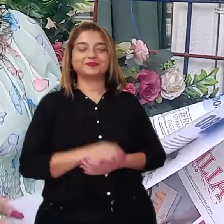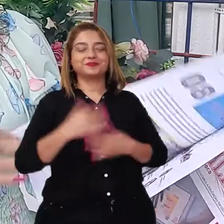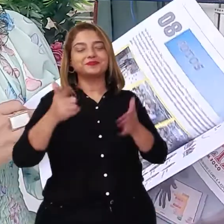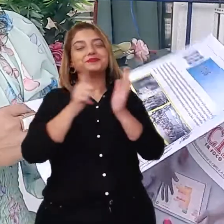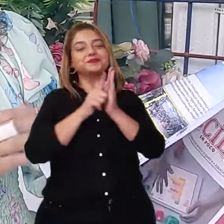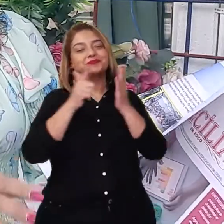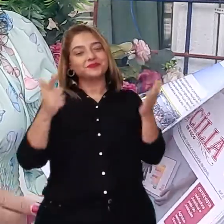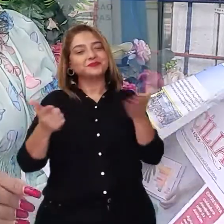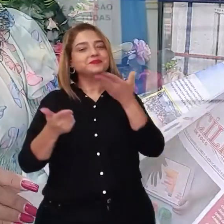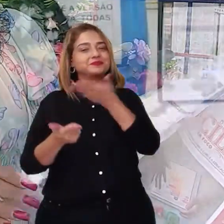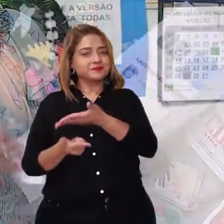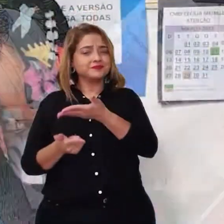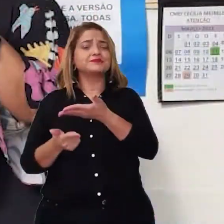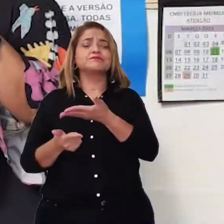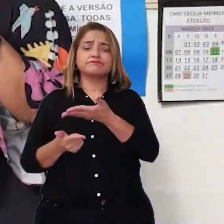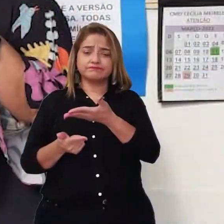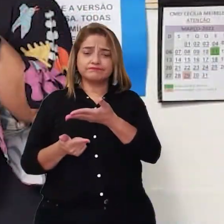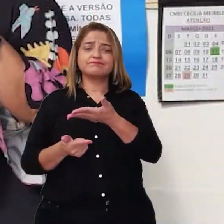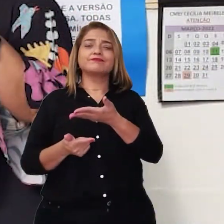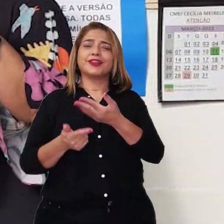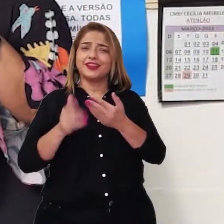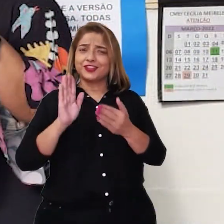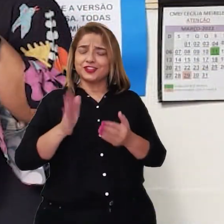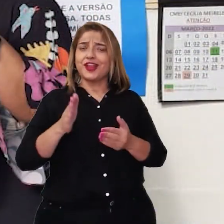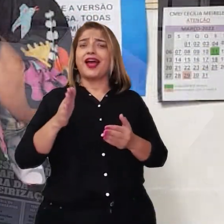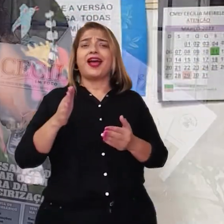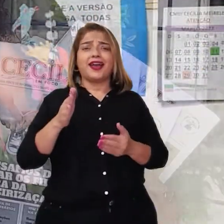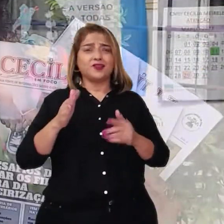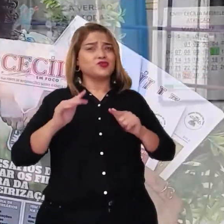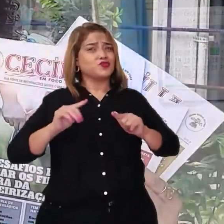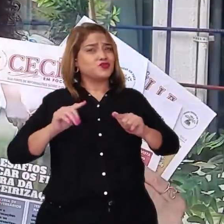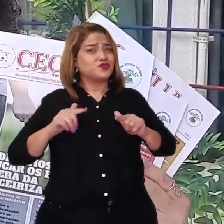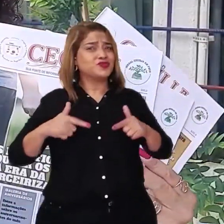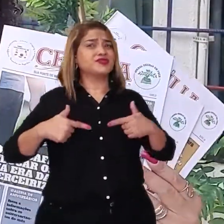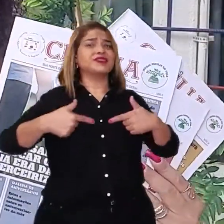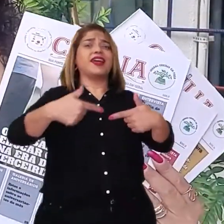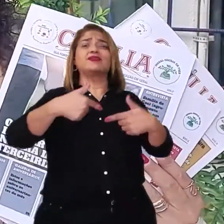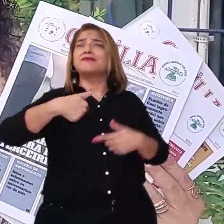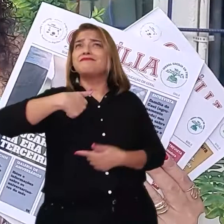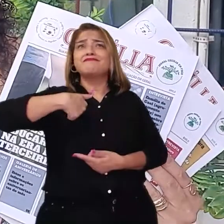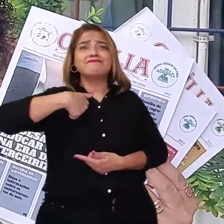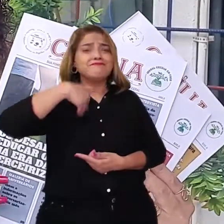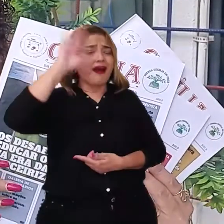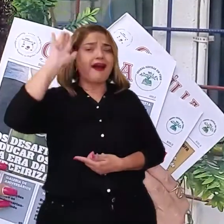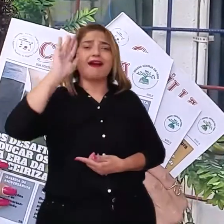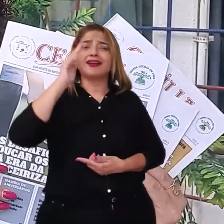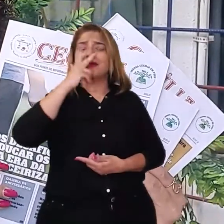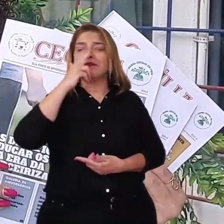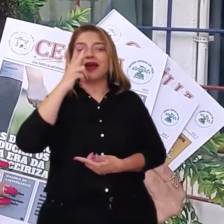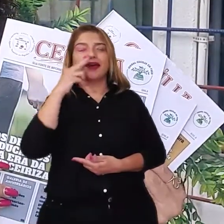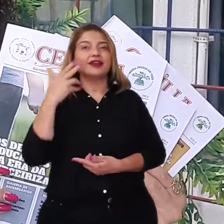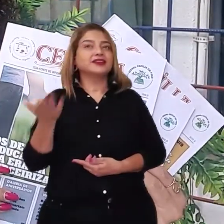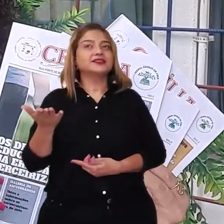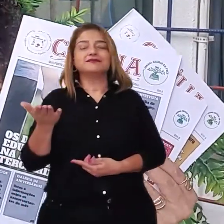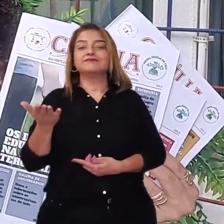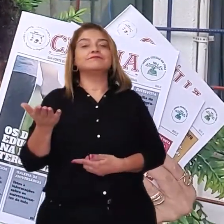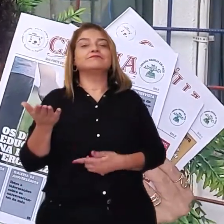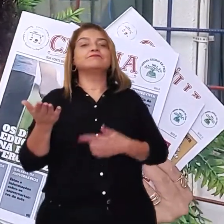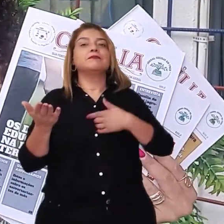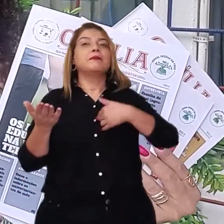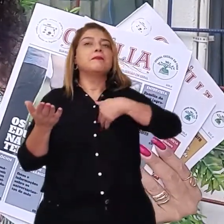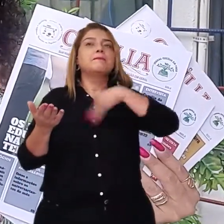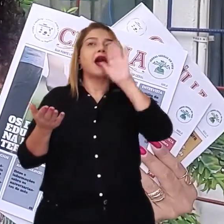Então, o jornal, ele tem sido realmente um sucesso e mais do que sucesso, né? Na verdade, ele tem sido